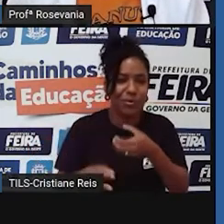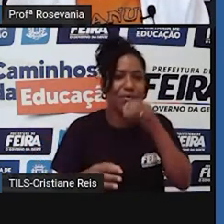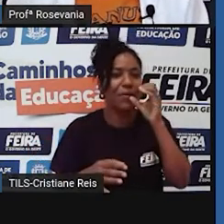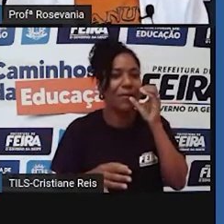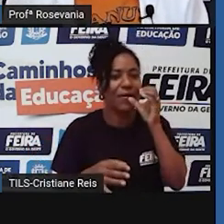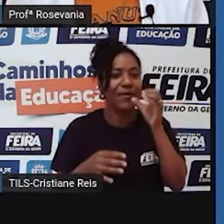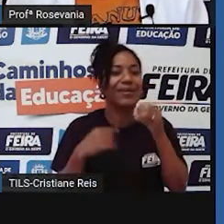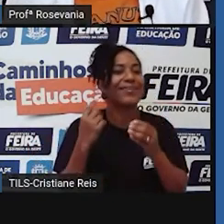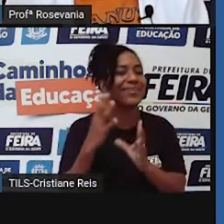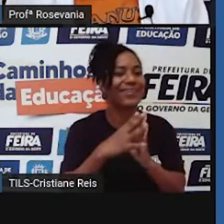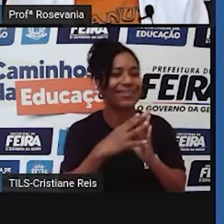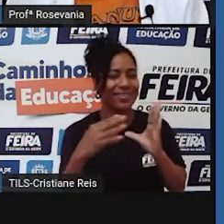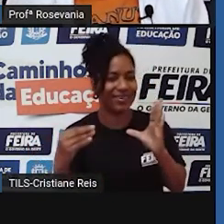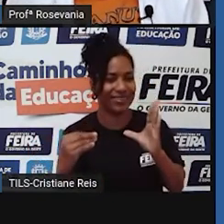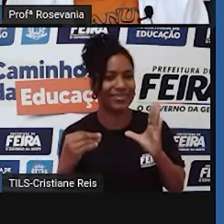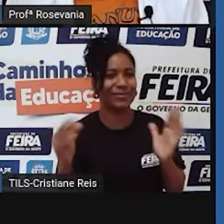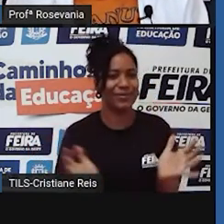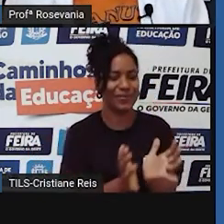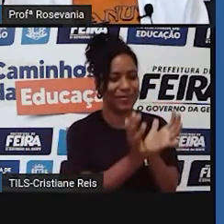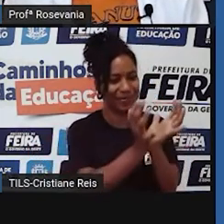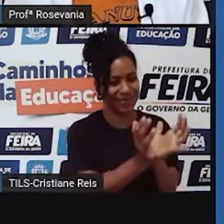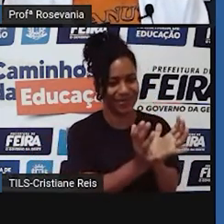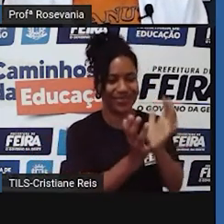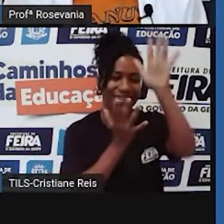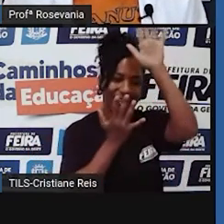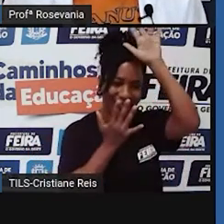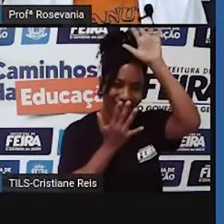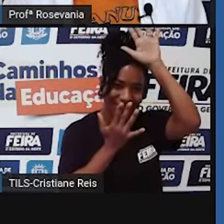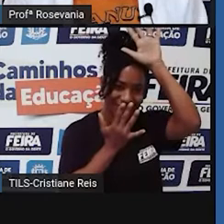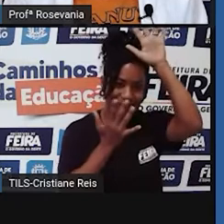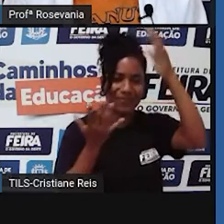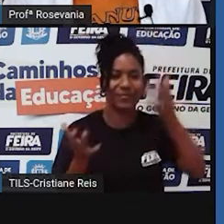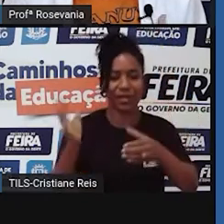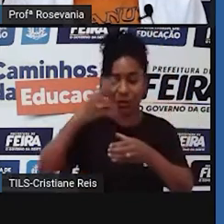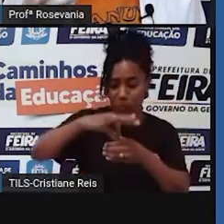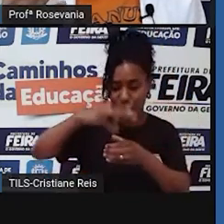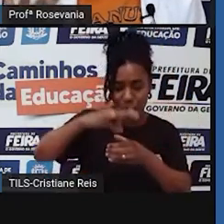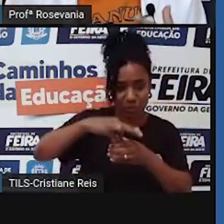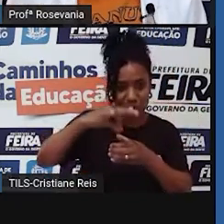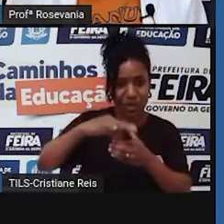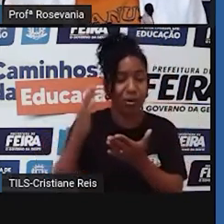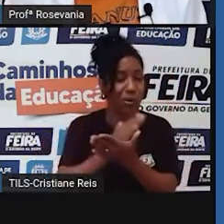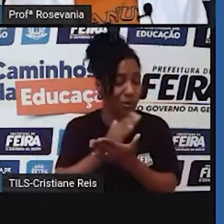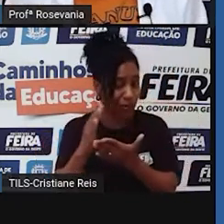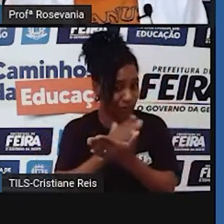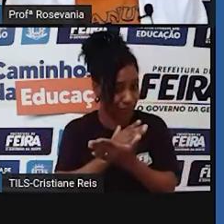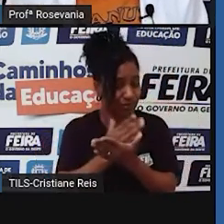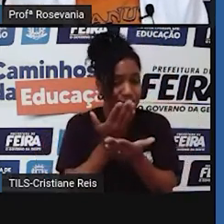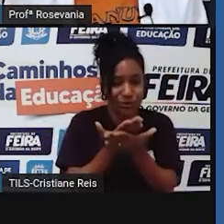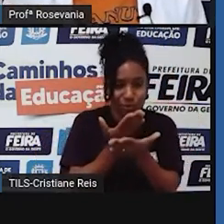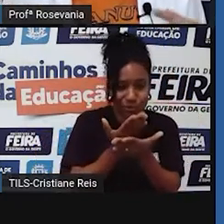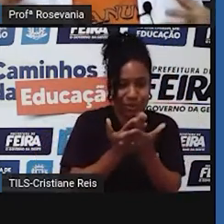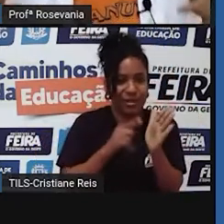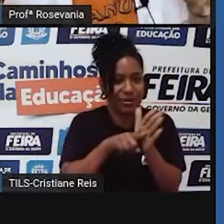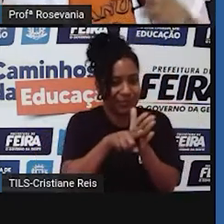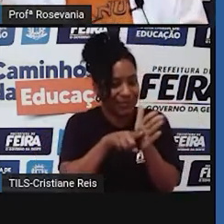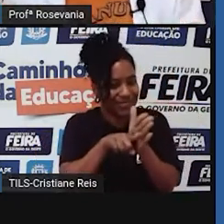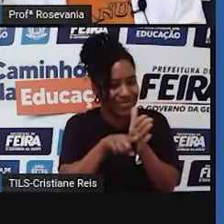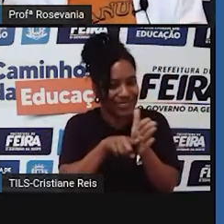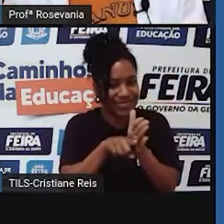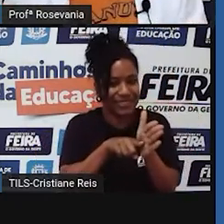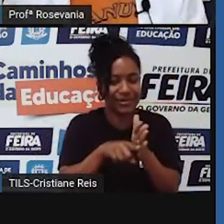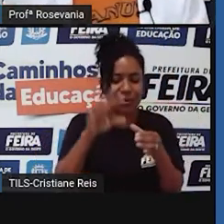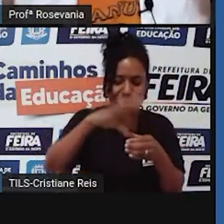herdamos, né, dos povos indígenas. E esses chás, alguns deles até hoje são estudados, né, as suas